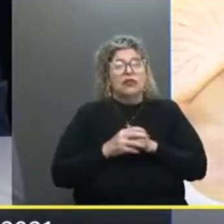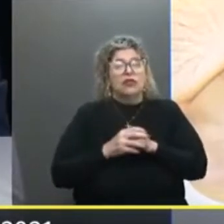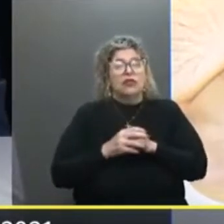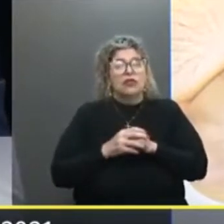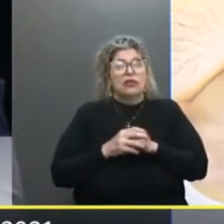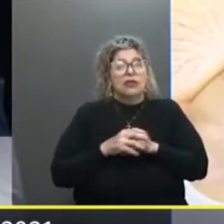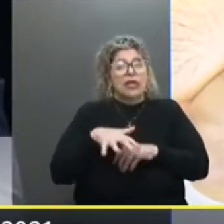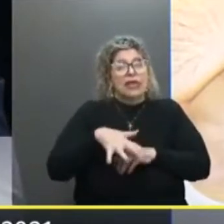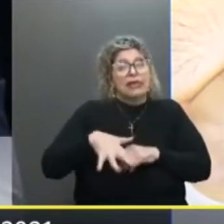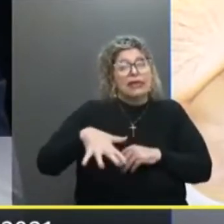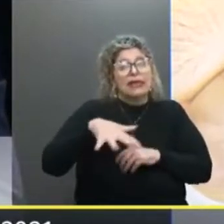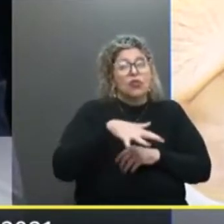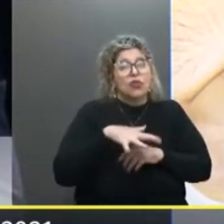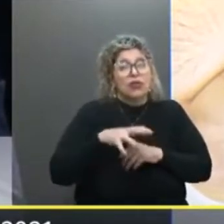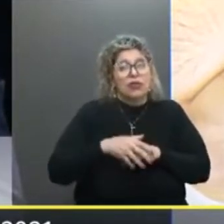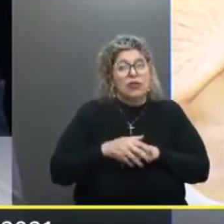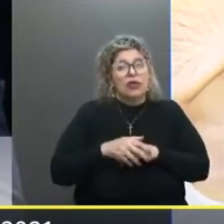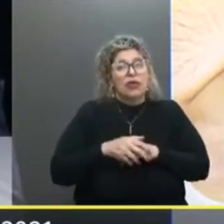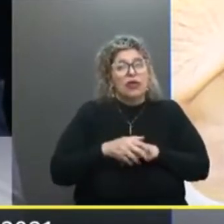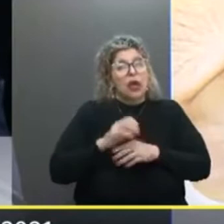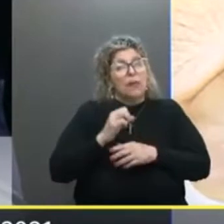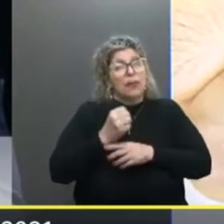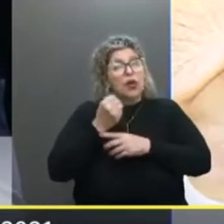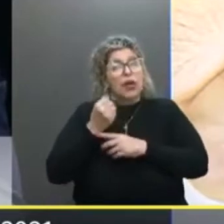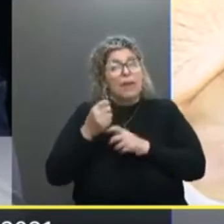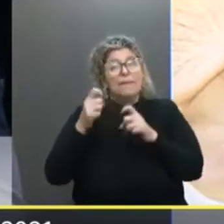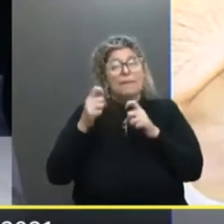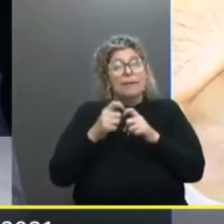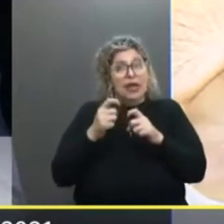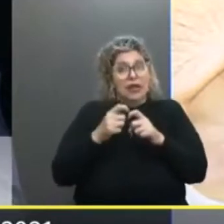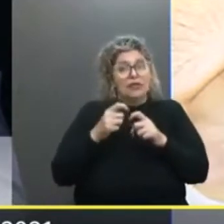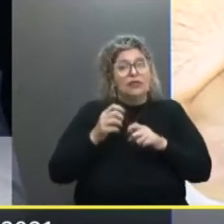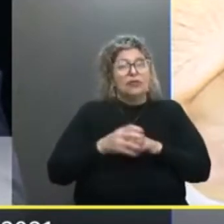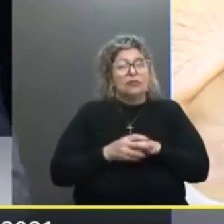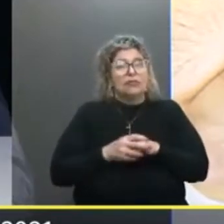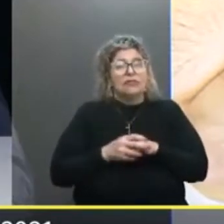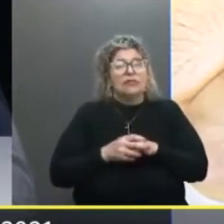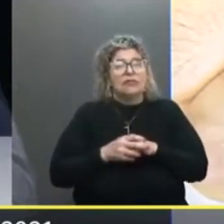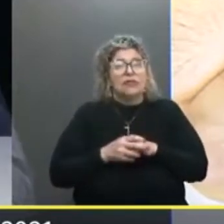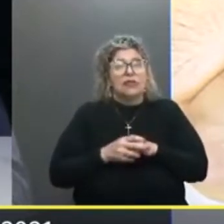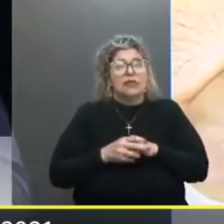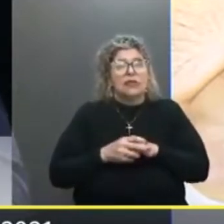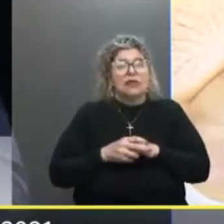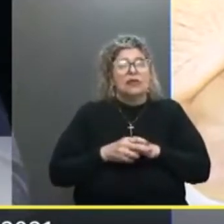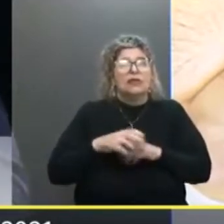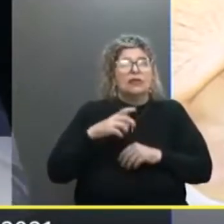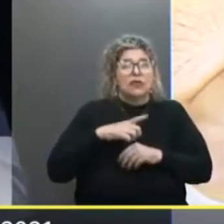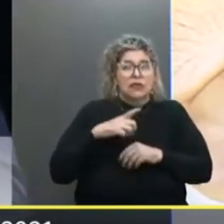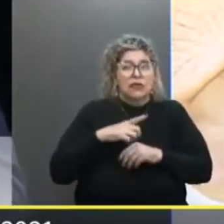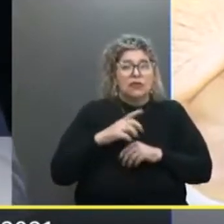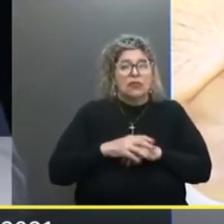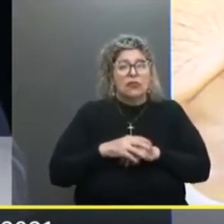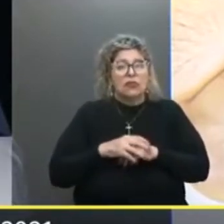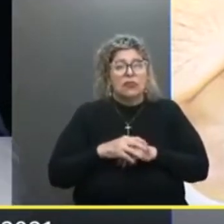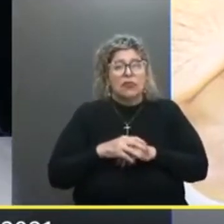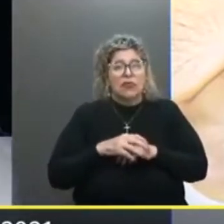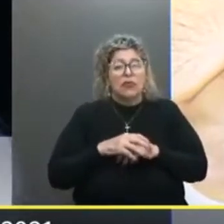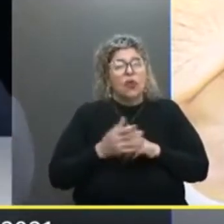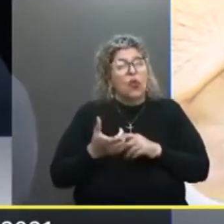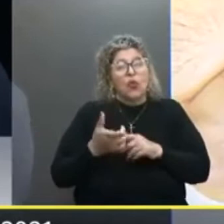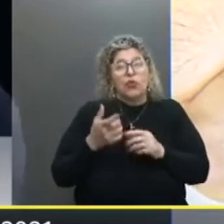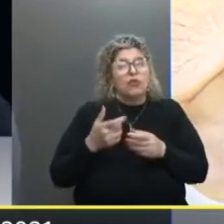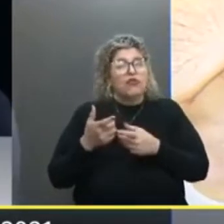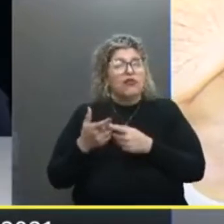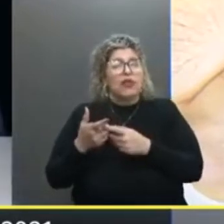Setores Que conseguiu Defender Médicos Dos dois lados Tanto o que Pendia para uma coisa Quanto o que pendia Para